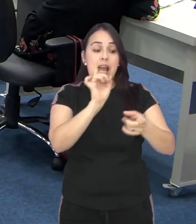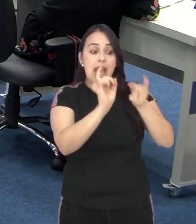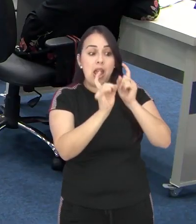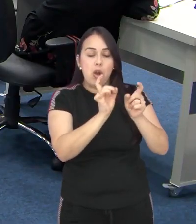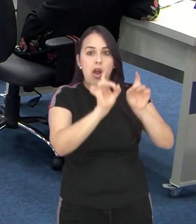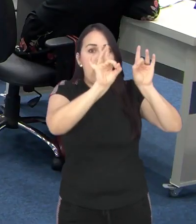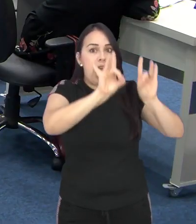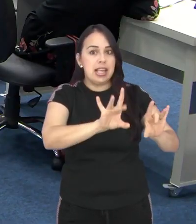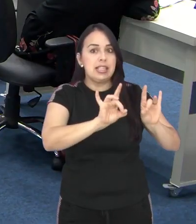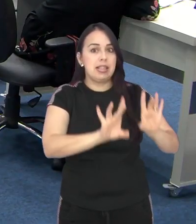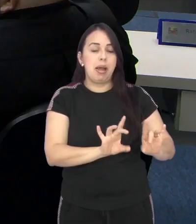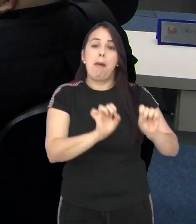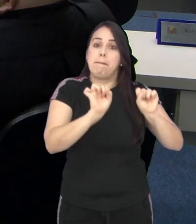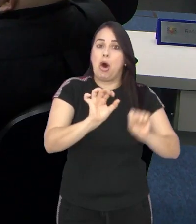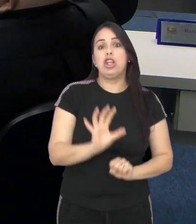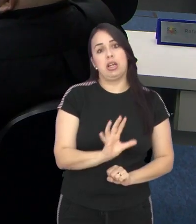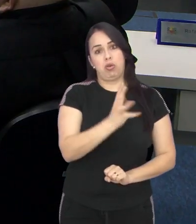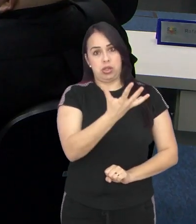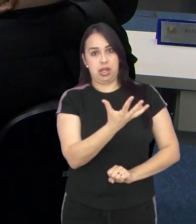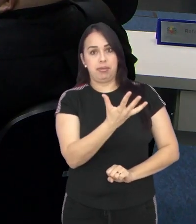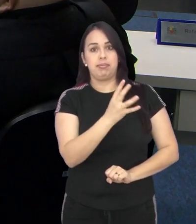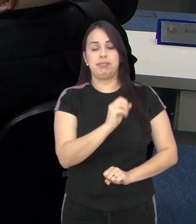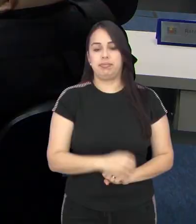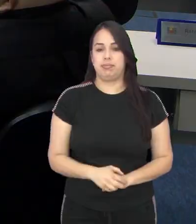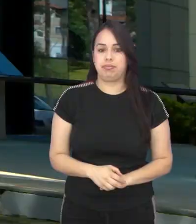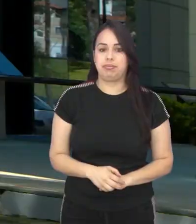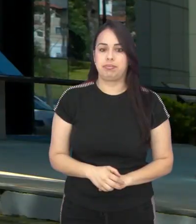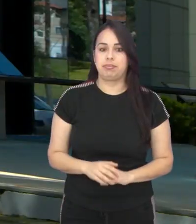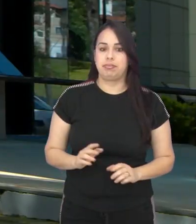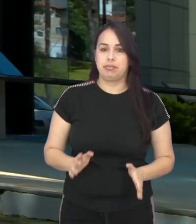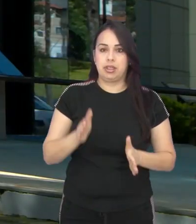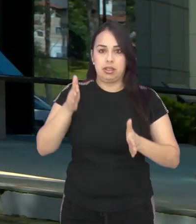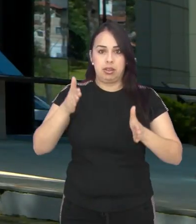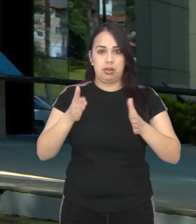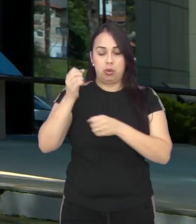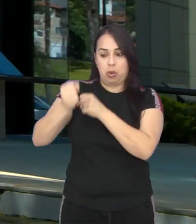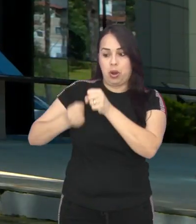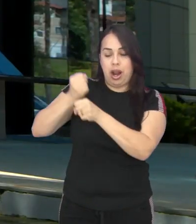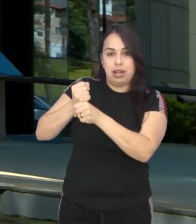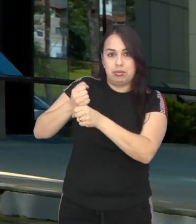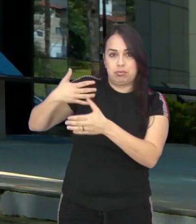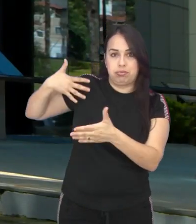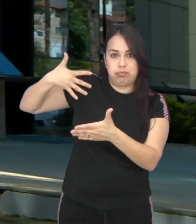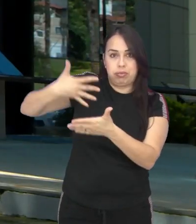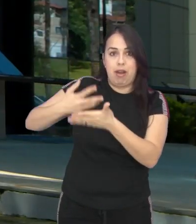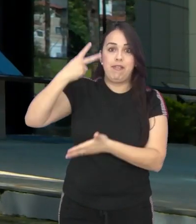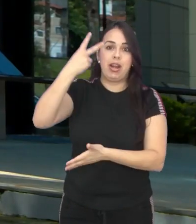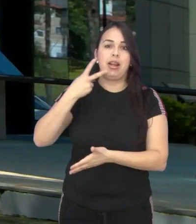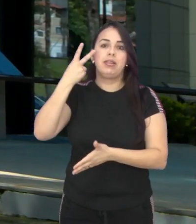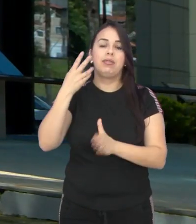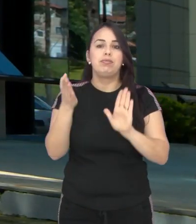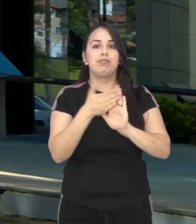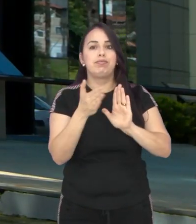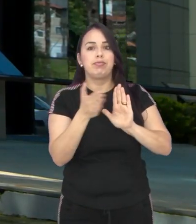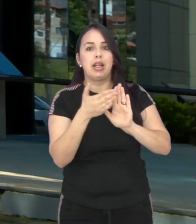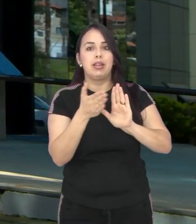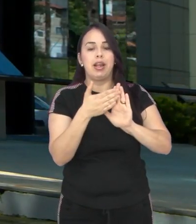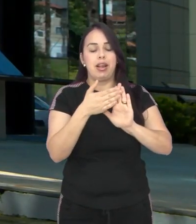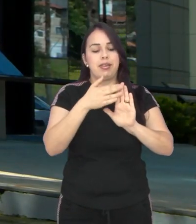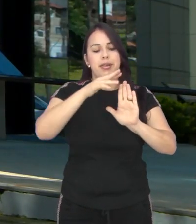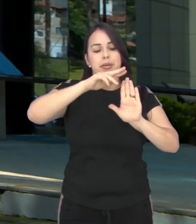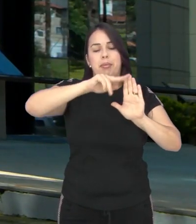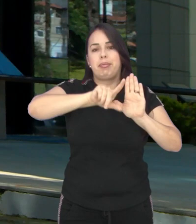de caráter extraordinário ainda podem ser realizadas. Durante o ano, vereadores de São José propuseram e